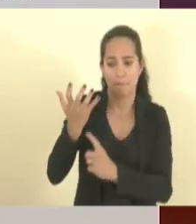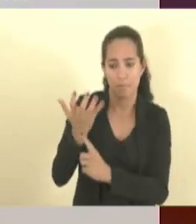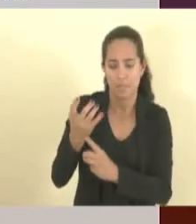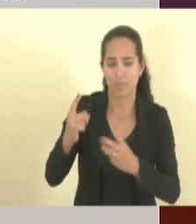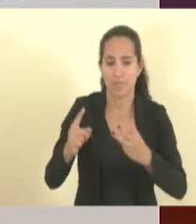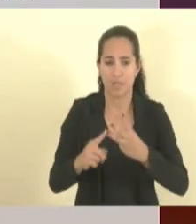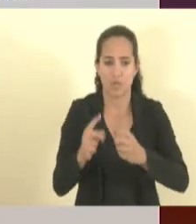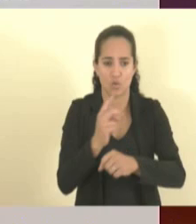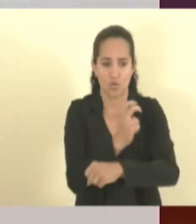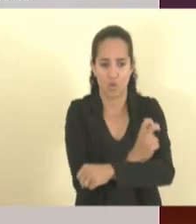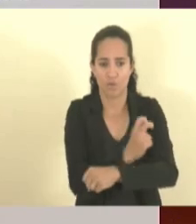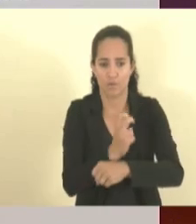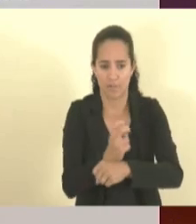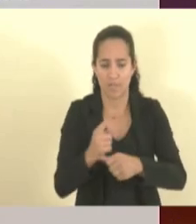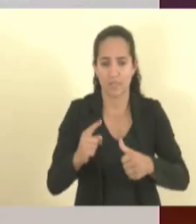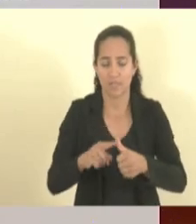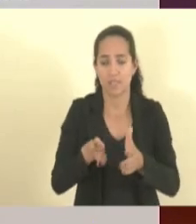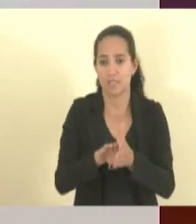Venecia e São Mateus.